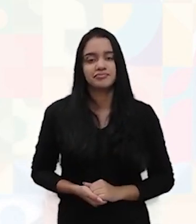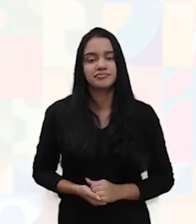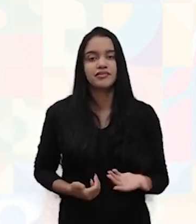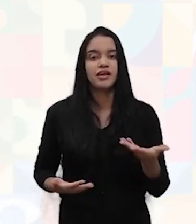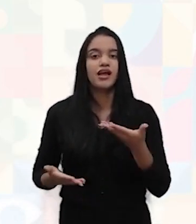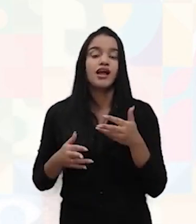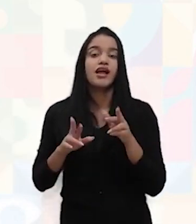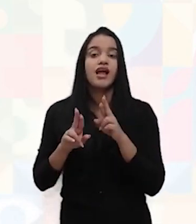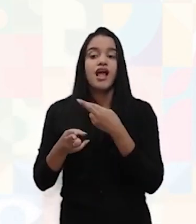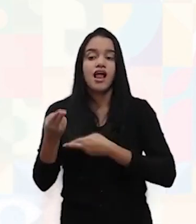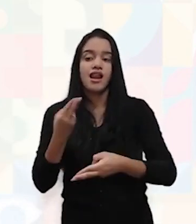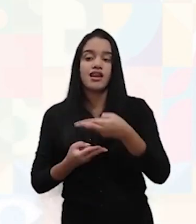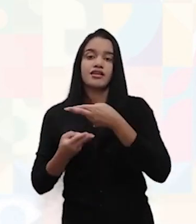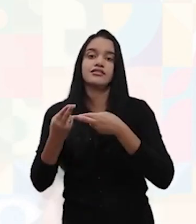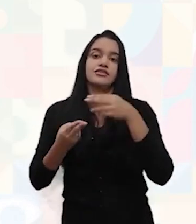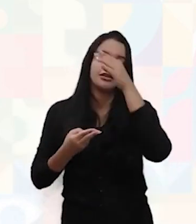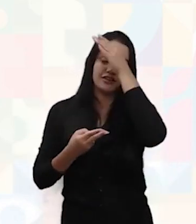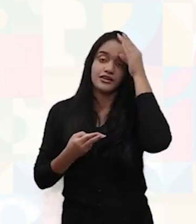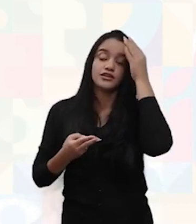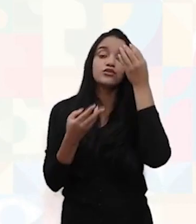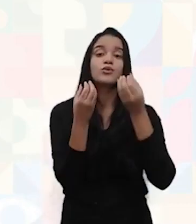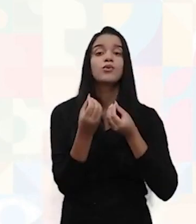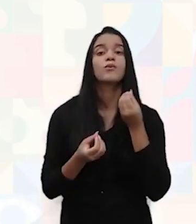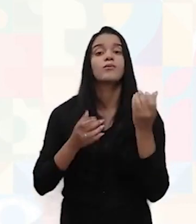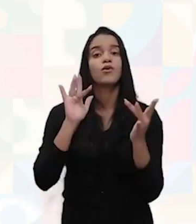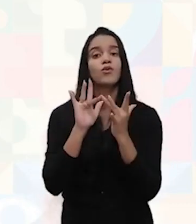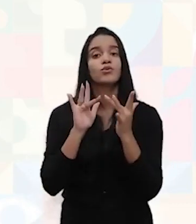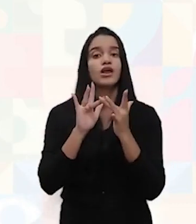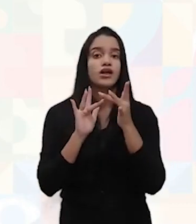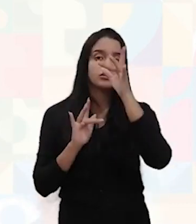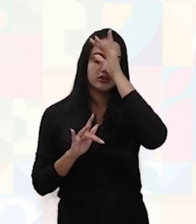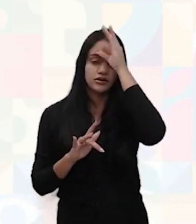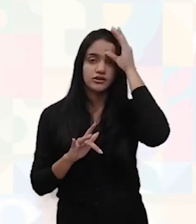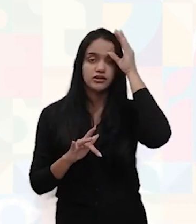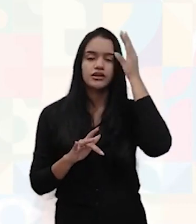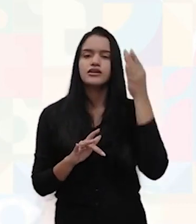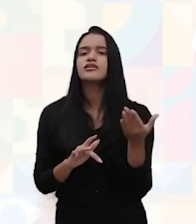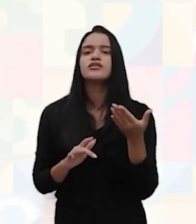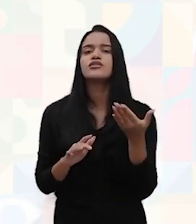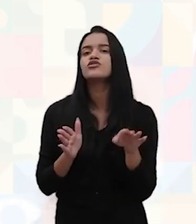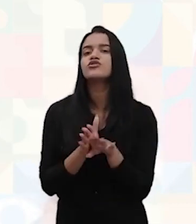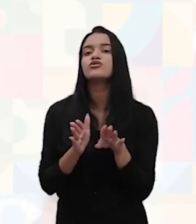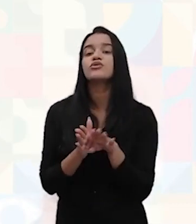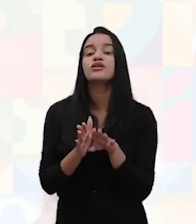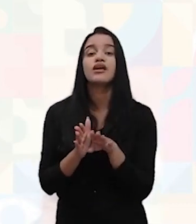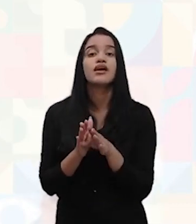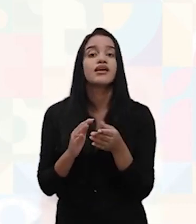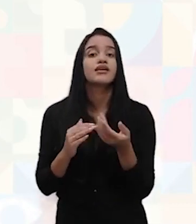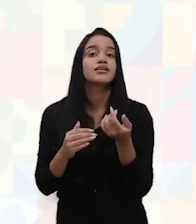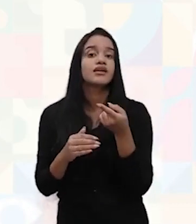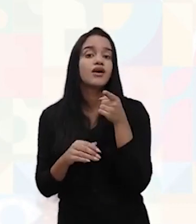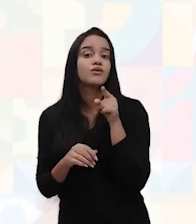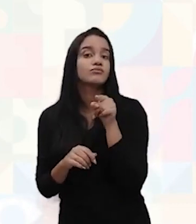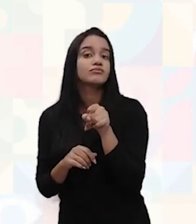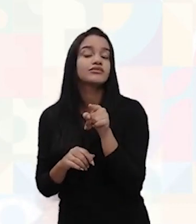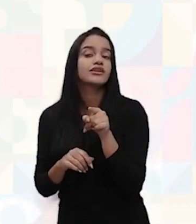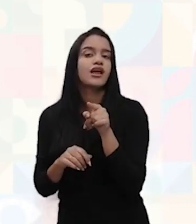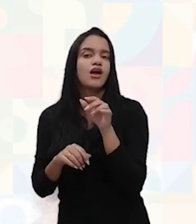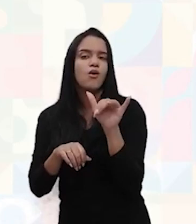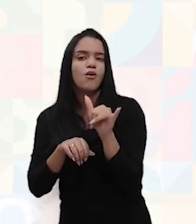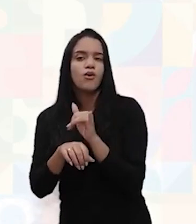Relacionamento com clientes. Como é o teu contato com o cliente? O cliente chega até você como? É via WhatsApp, Instagram,